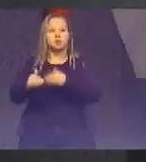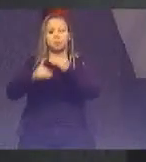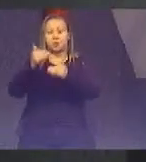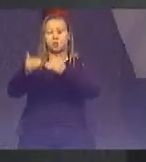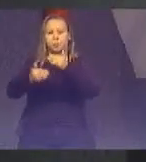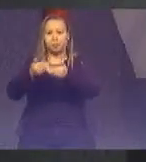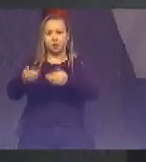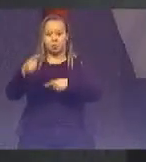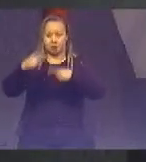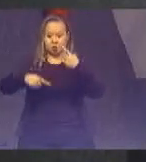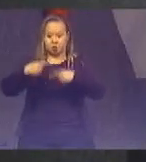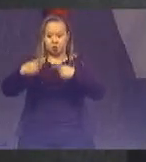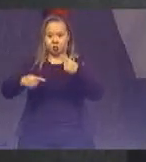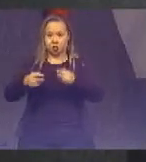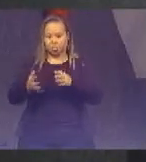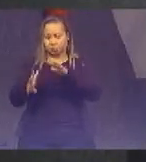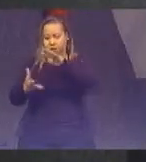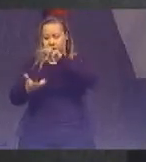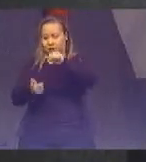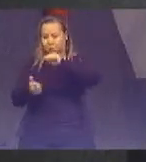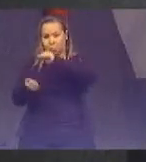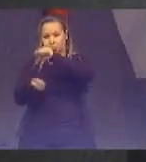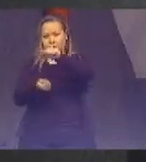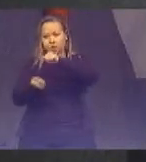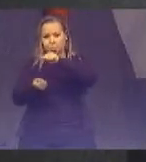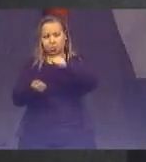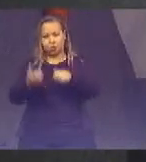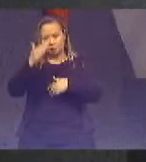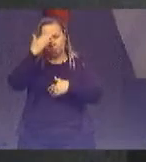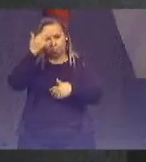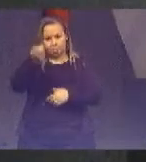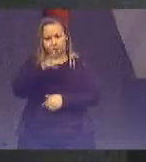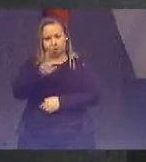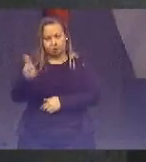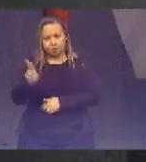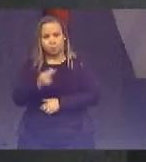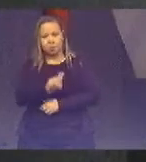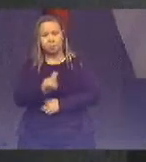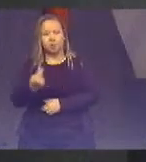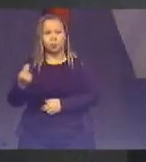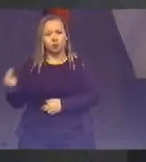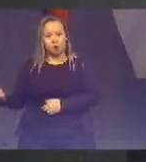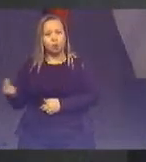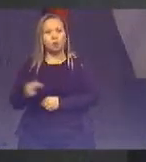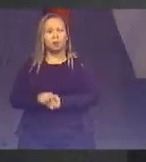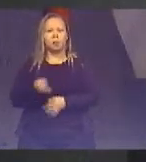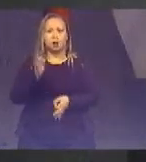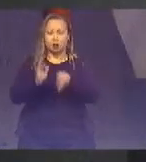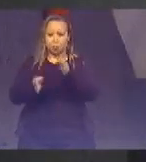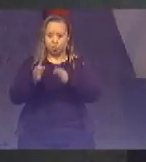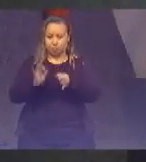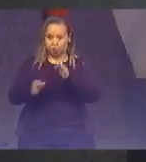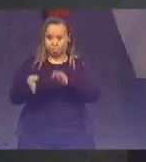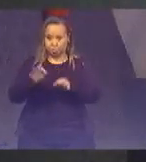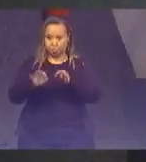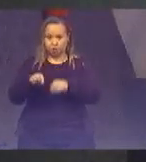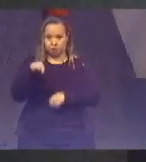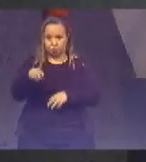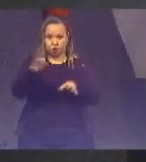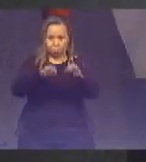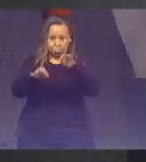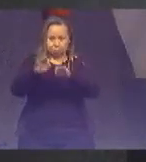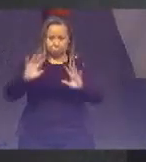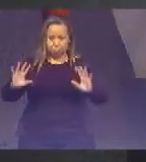sustentabilidade Agradeço em meu nome do tribunal que organiza que represento aos organizadores desse evento